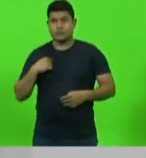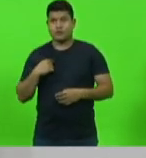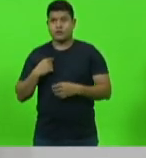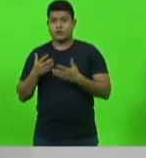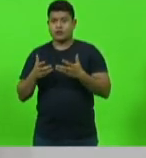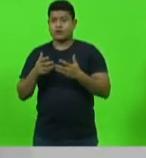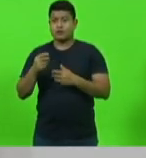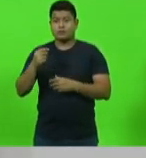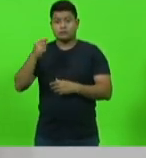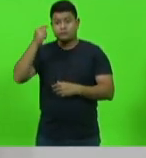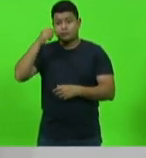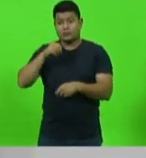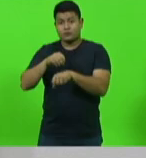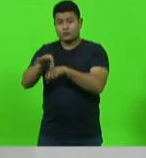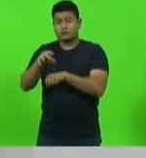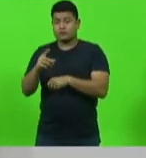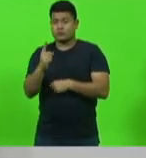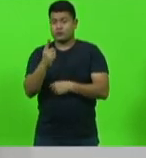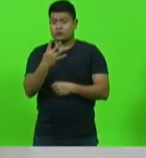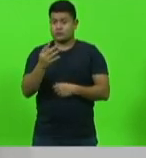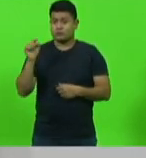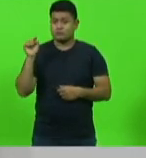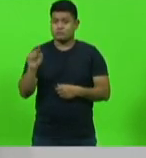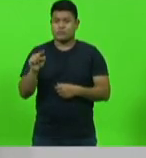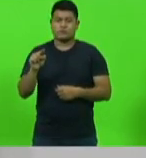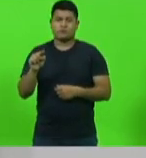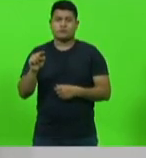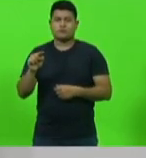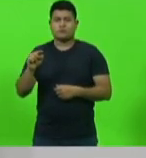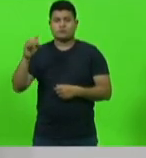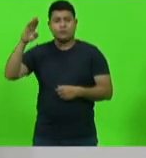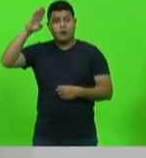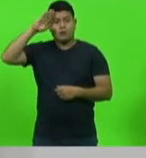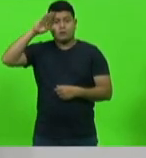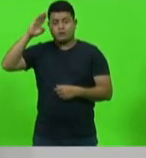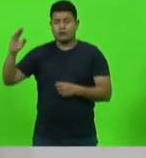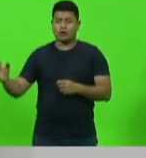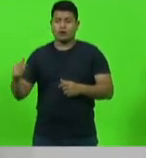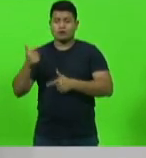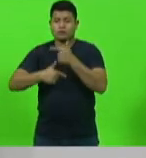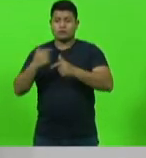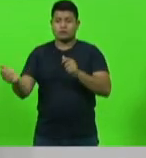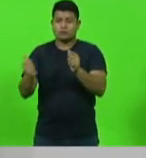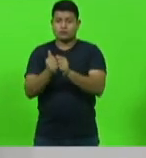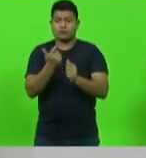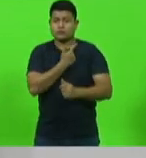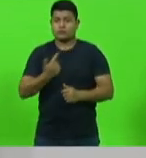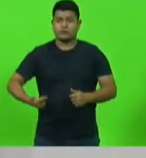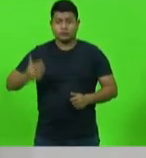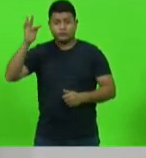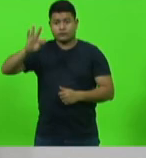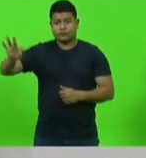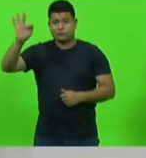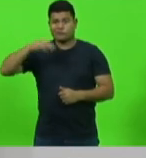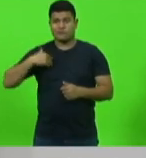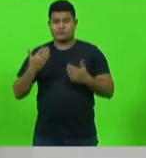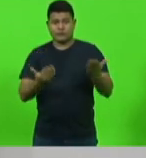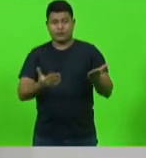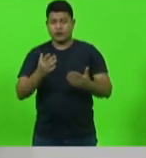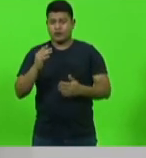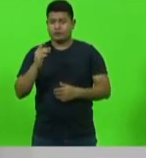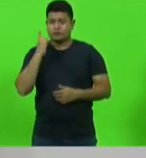militares para atuar junto ao governo federal. E aqui, senhores deputados, deputado Fabiano, nosso líder de bancada,